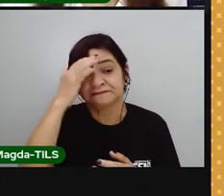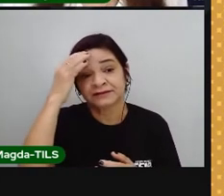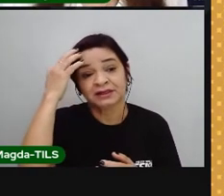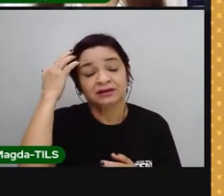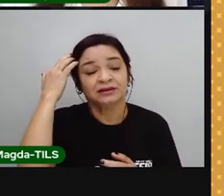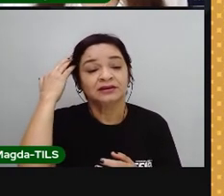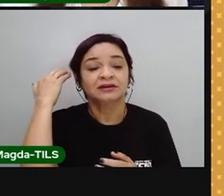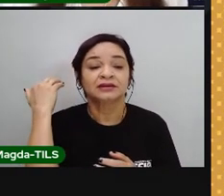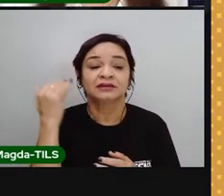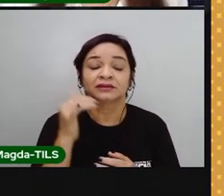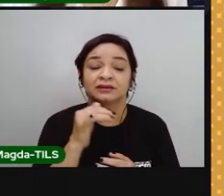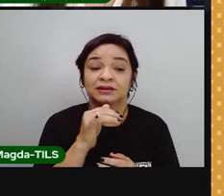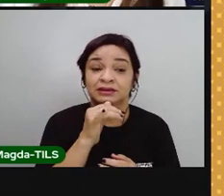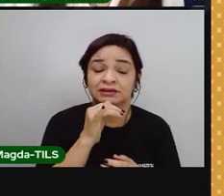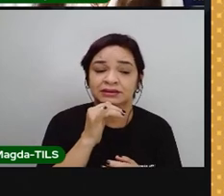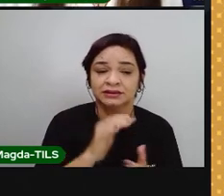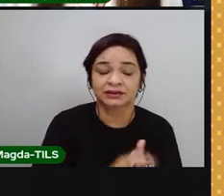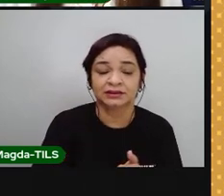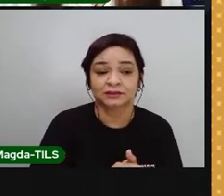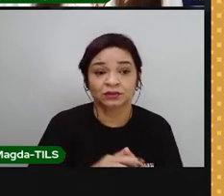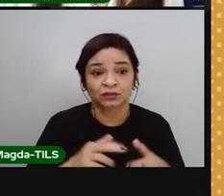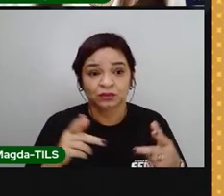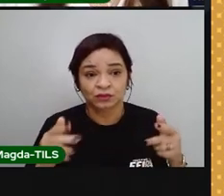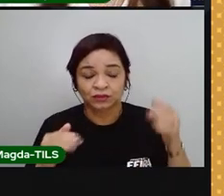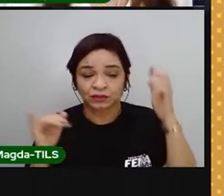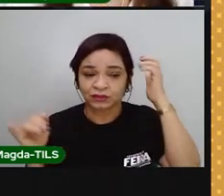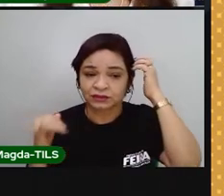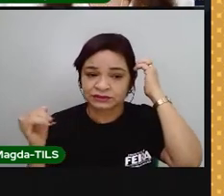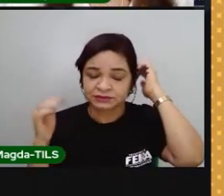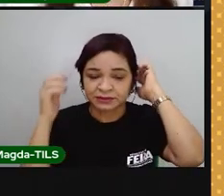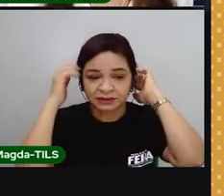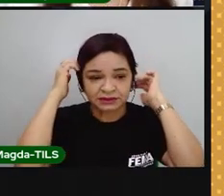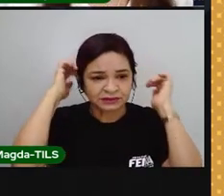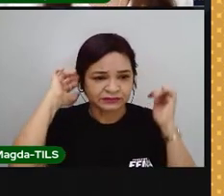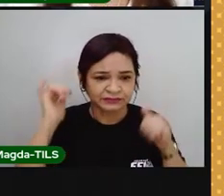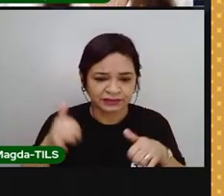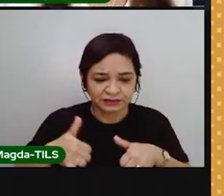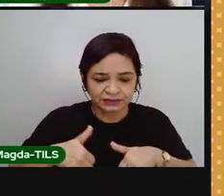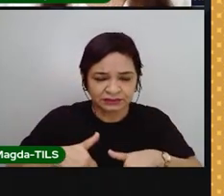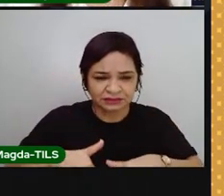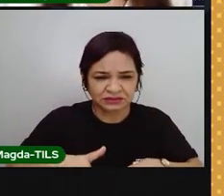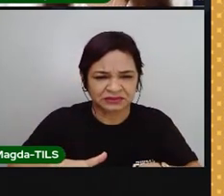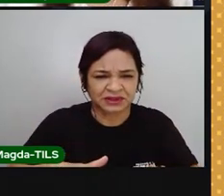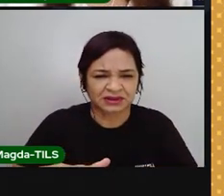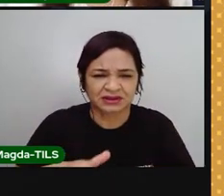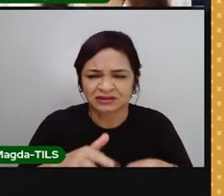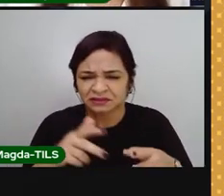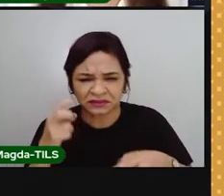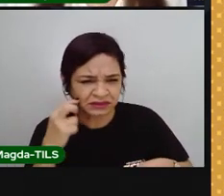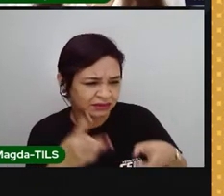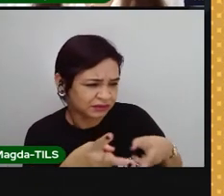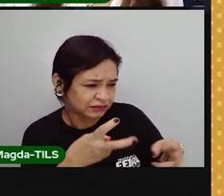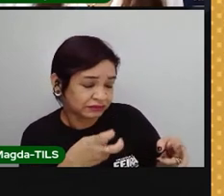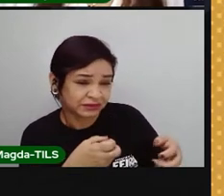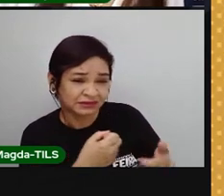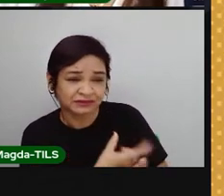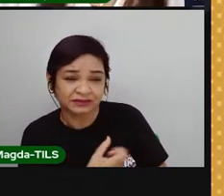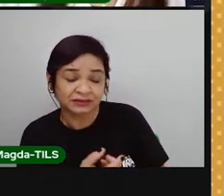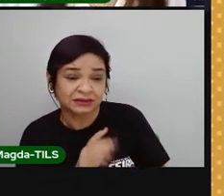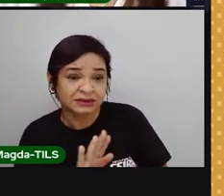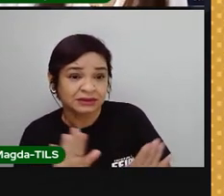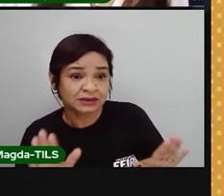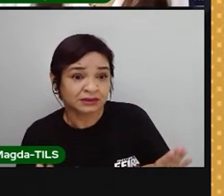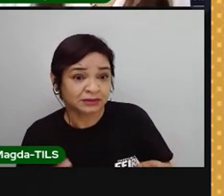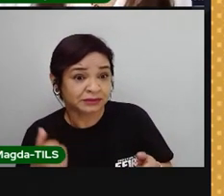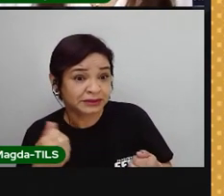Eu sei que nem sempre isso é possível. A gente tem no mercado muitas opções biodegradáveis, mas infelizmente o custo delas ainda é